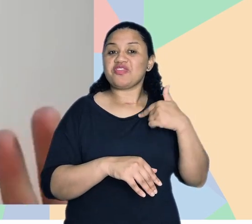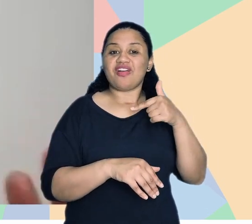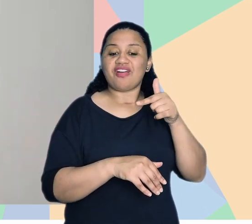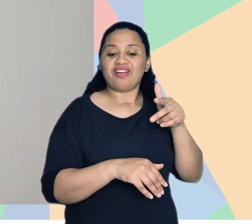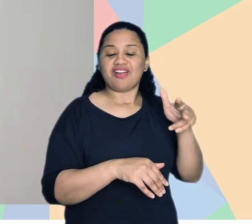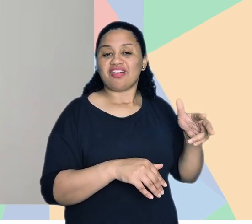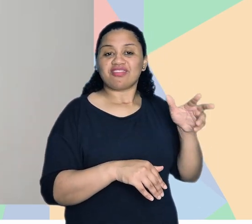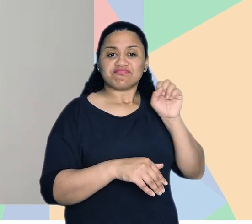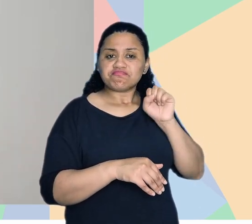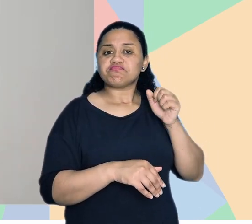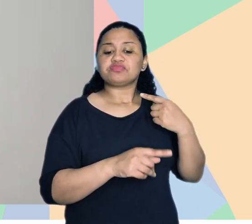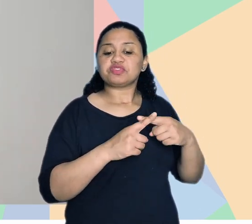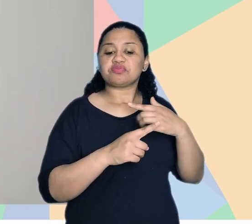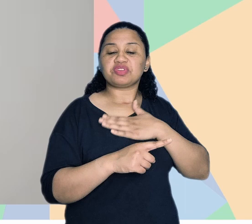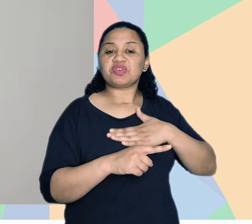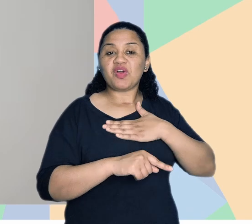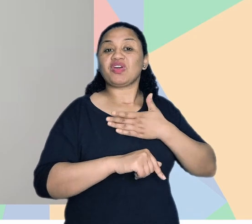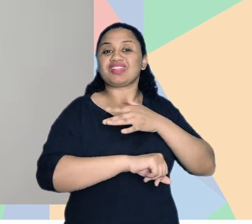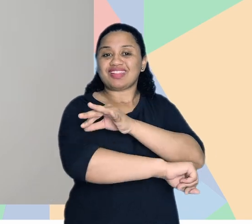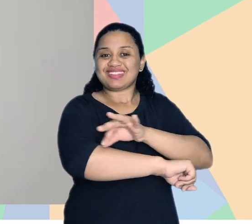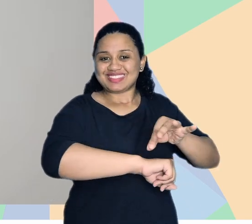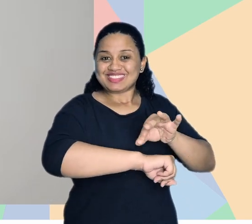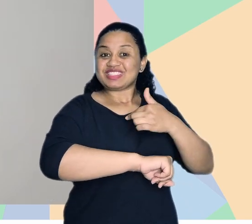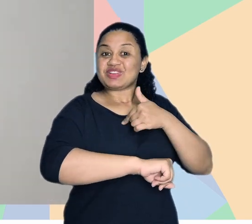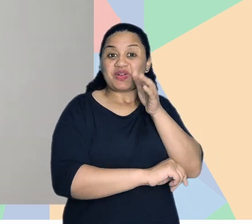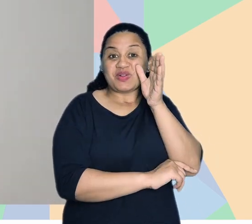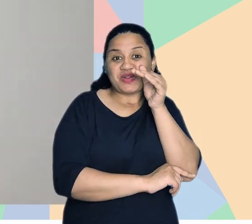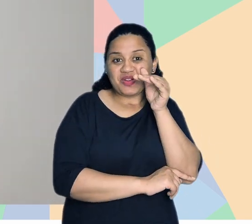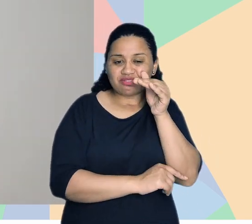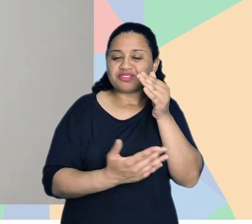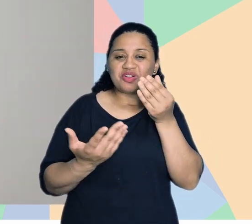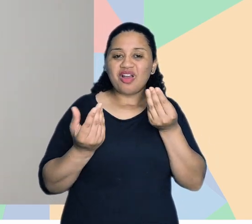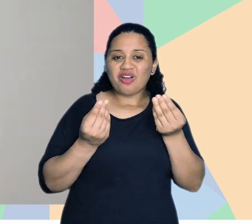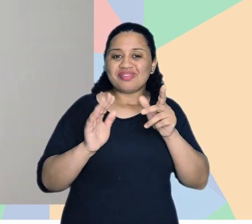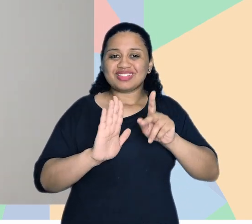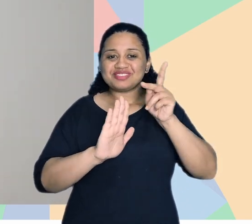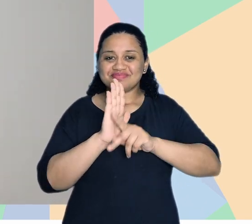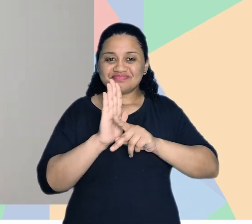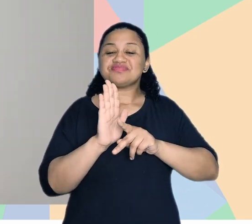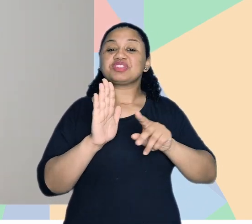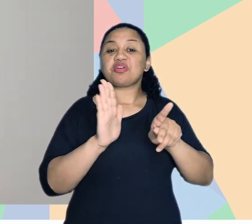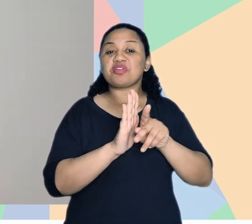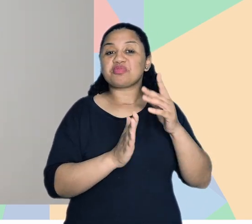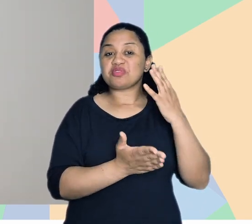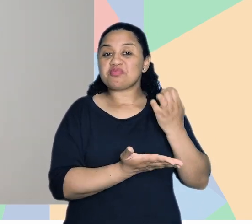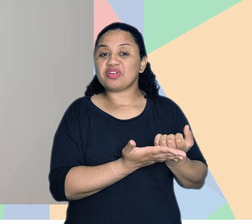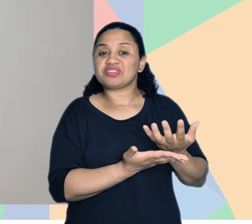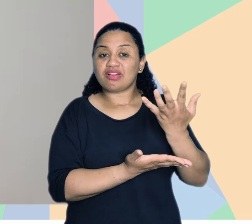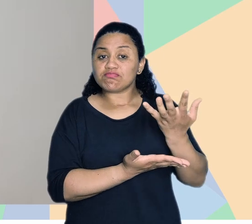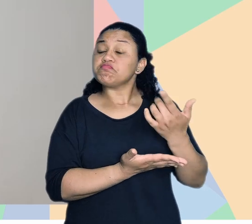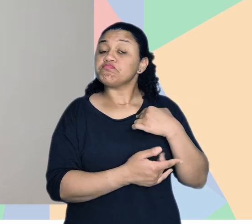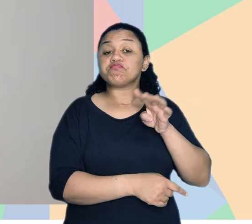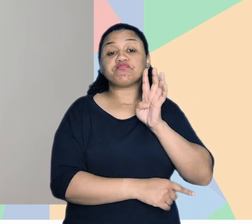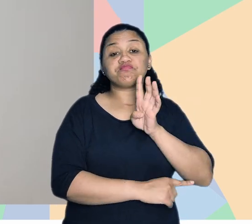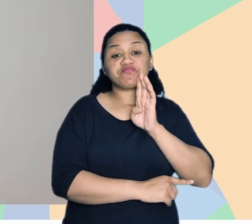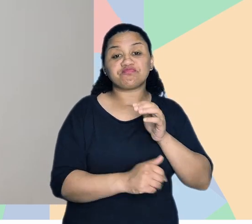Depois que eu saí daqui já vou ouvir, porque eu fiquei muito, tipo, sempre gostei muito de arquitetura, então, fiquei bem curiosa, assim, sobre esse projeto,